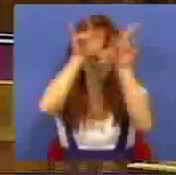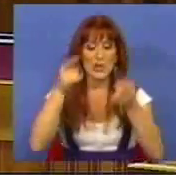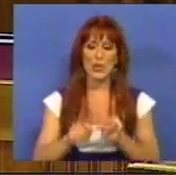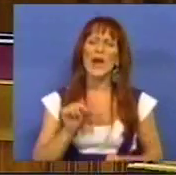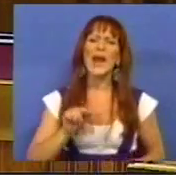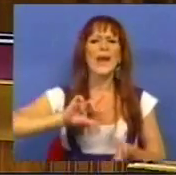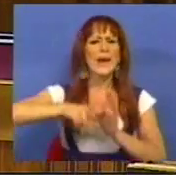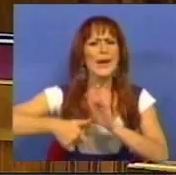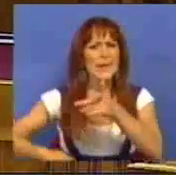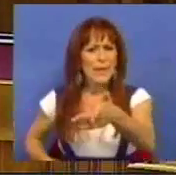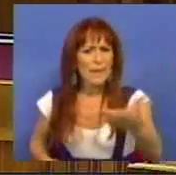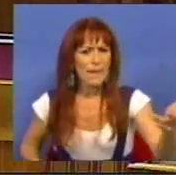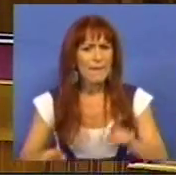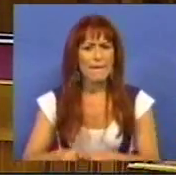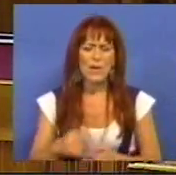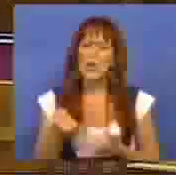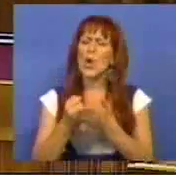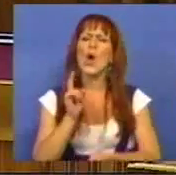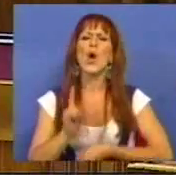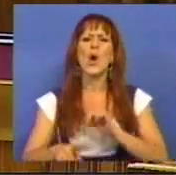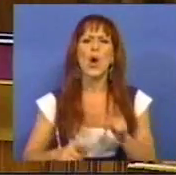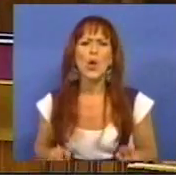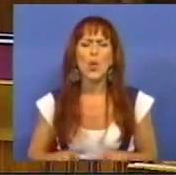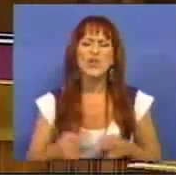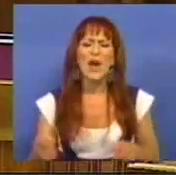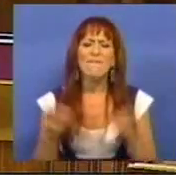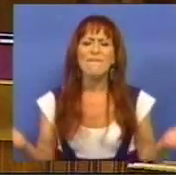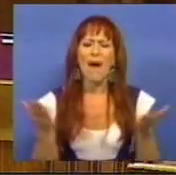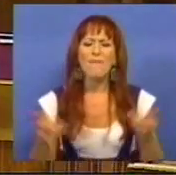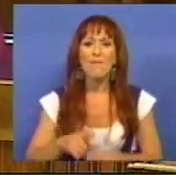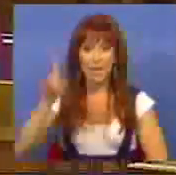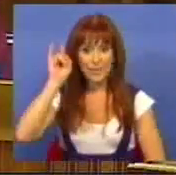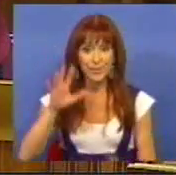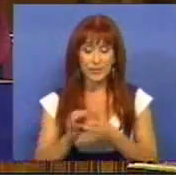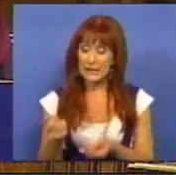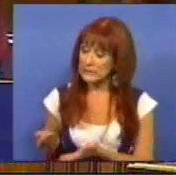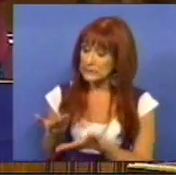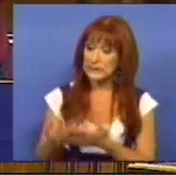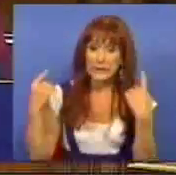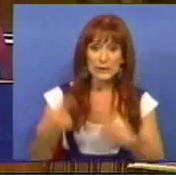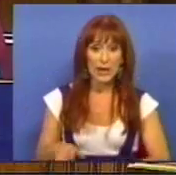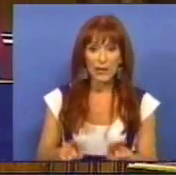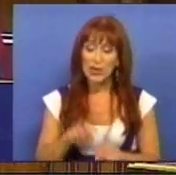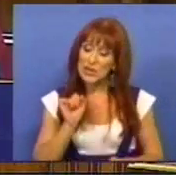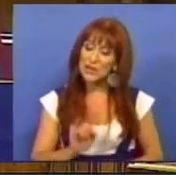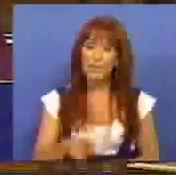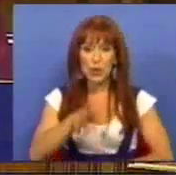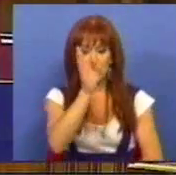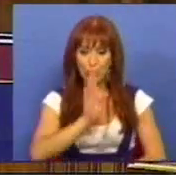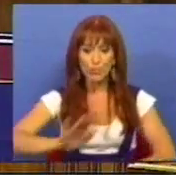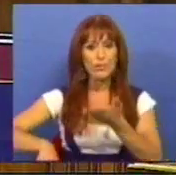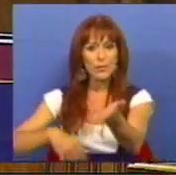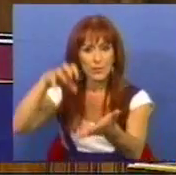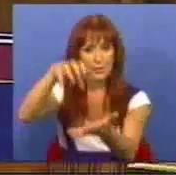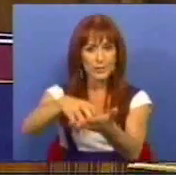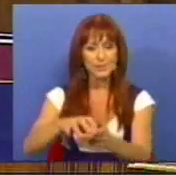é este projeto que subsídios, que incentivos, que valor recebeu para a sua instalação.